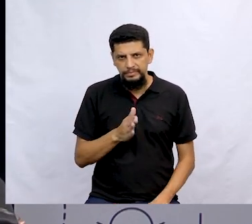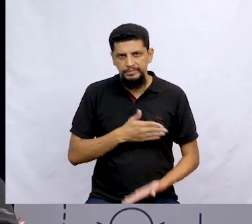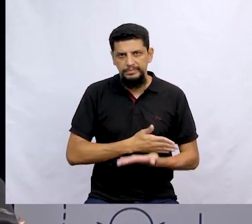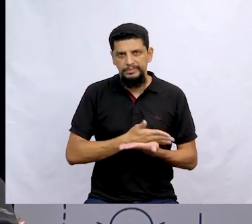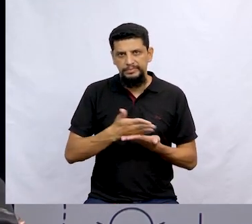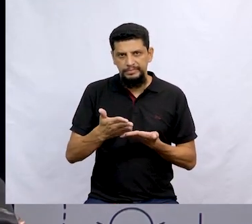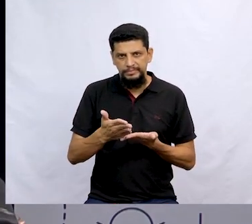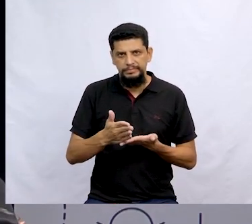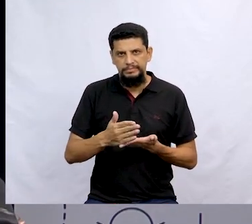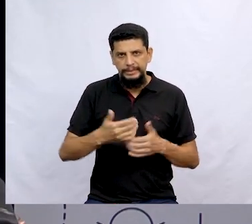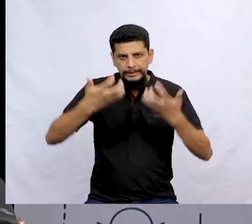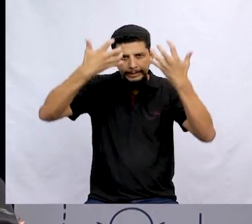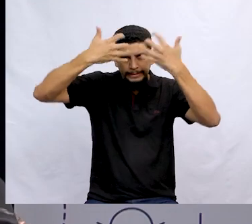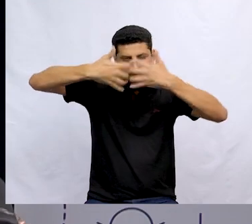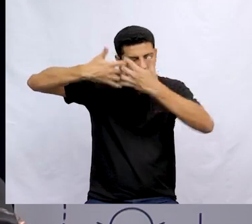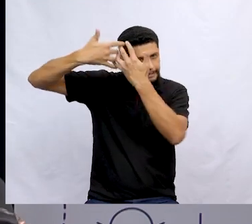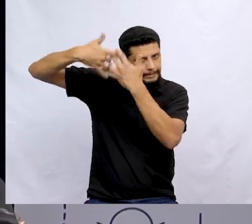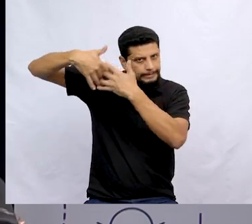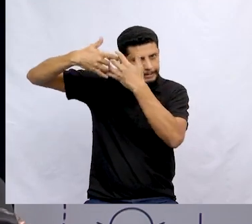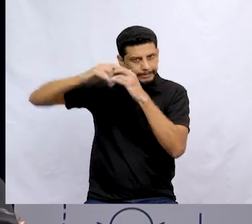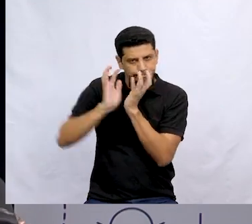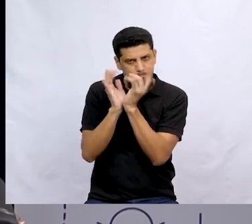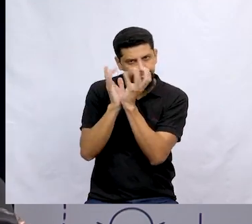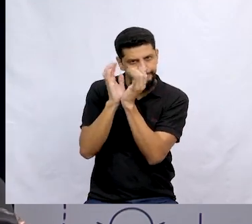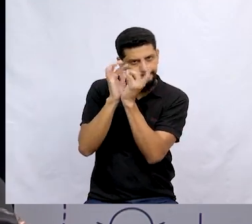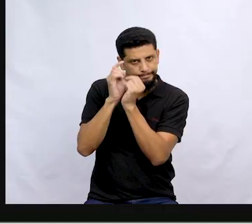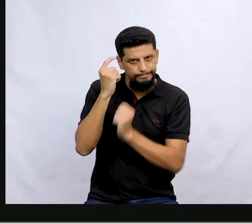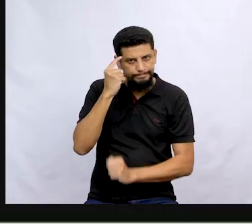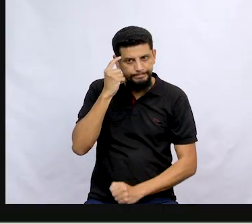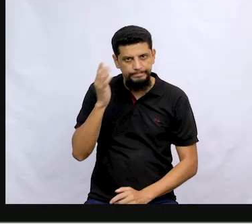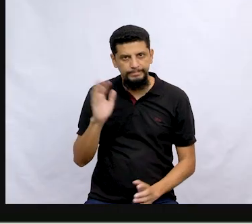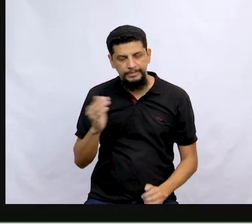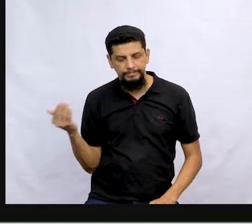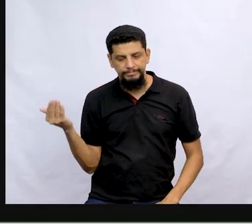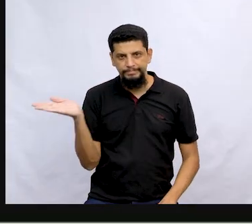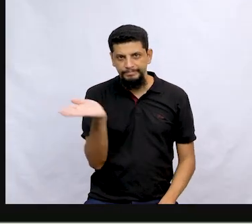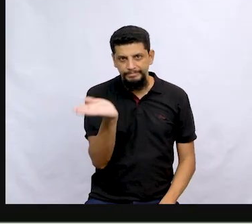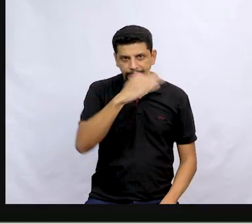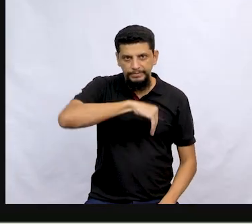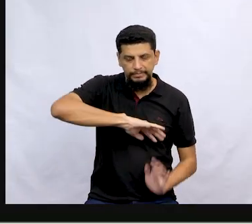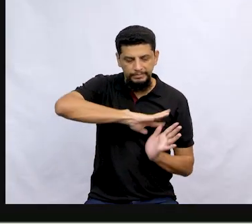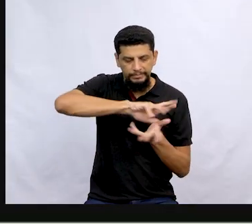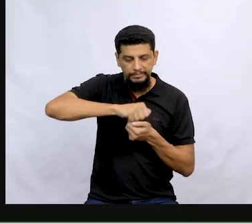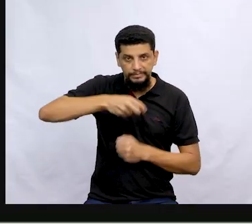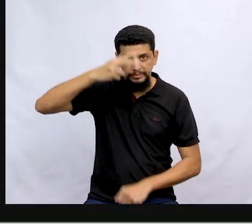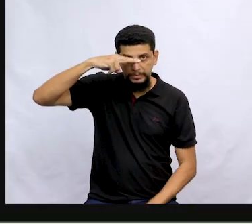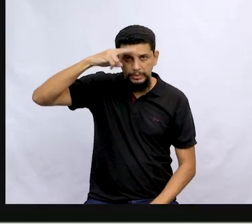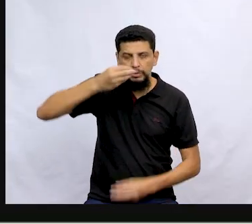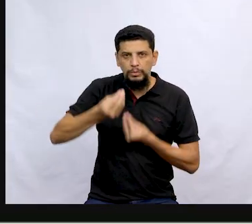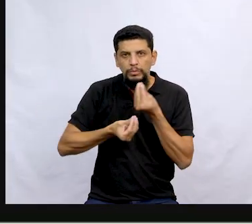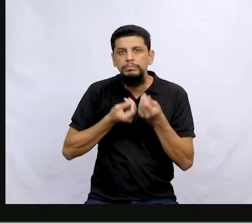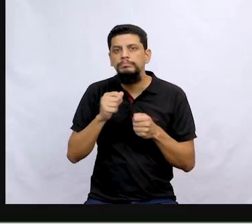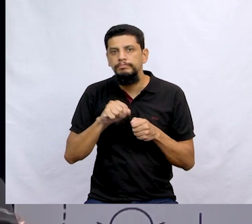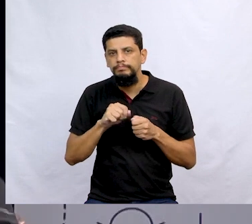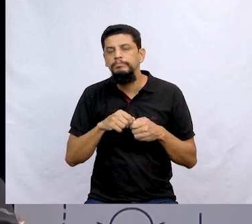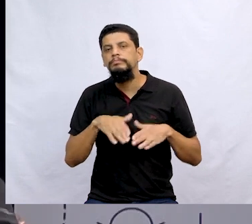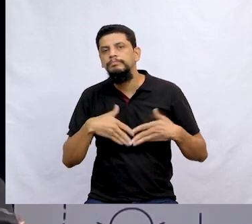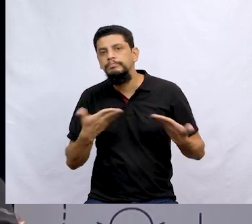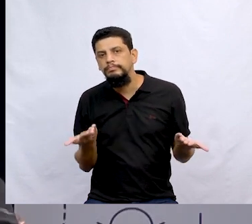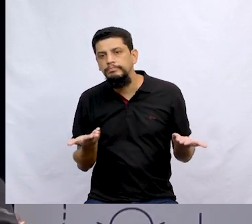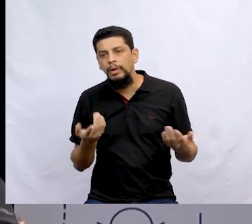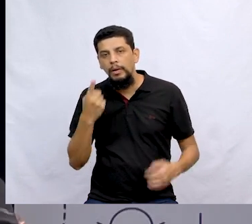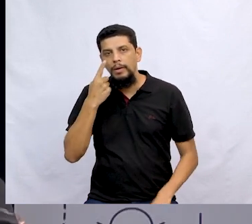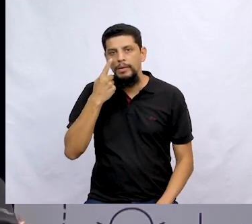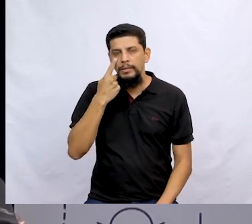começando, aquecendo os motores aí, pessoal, vamos para o mundo das histórias? Mas como que a gente faz isso? Gente,